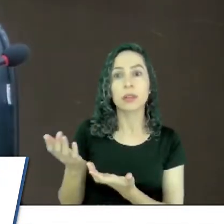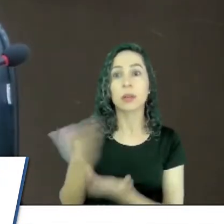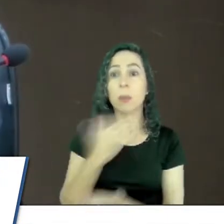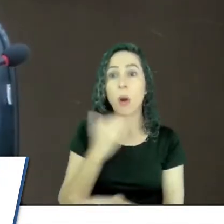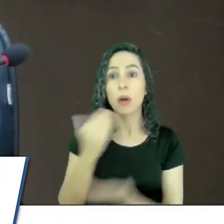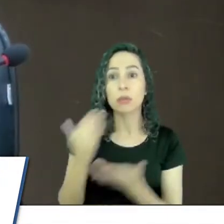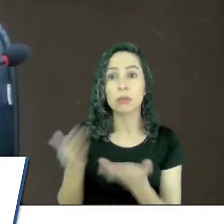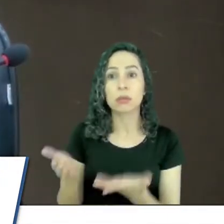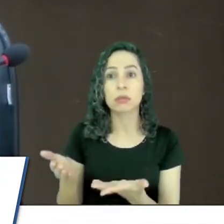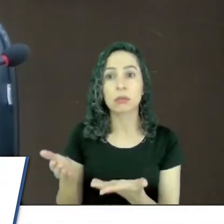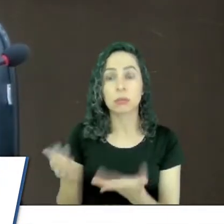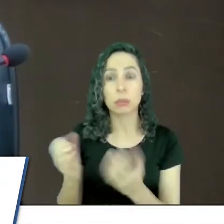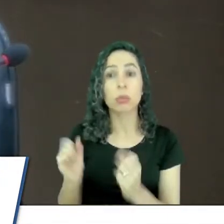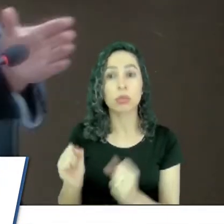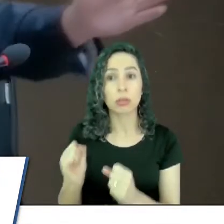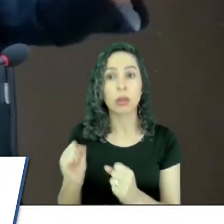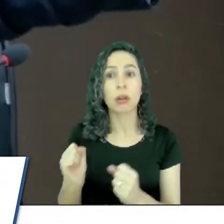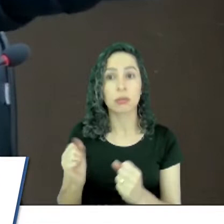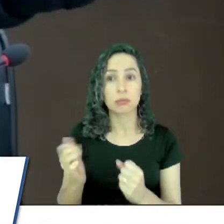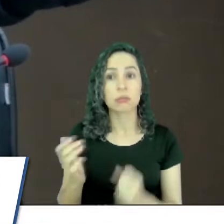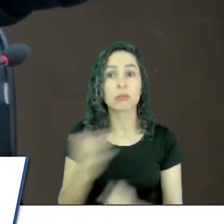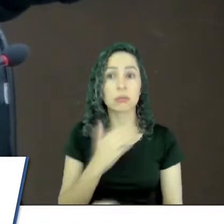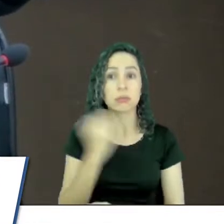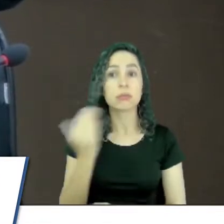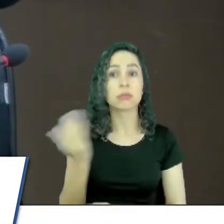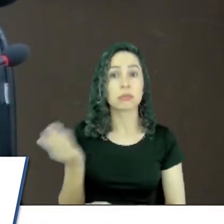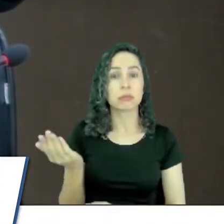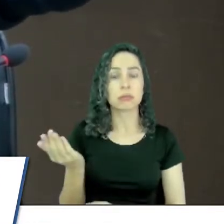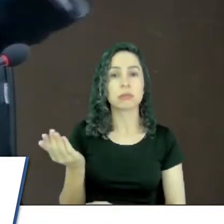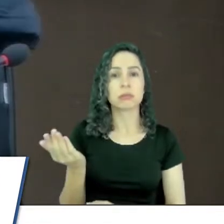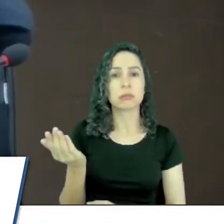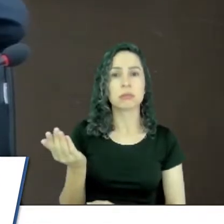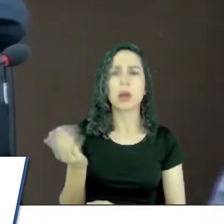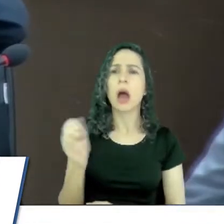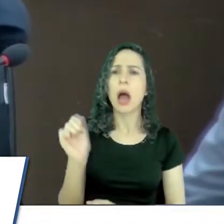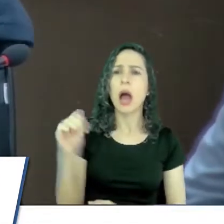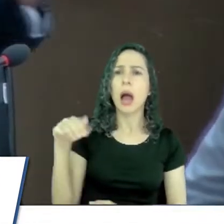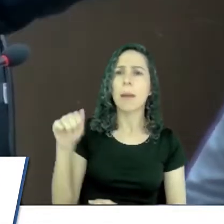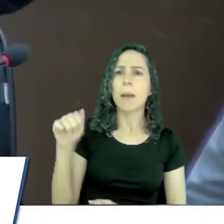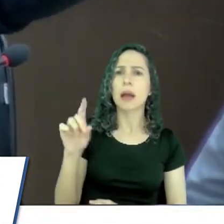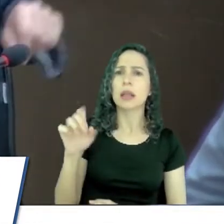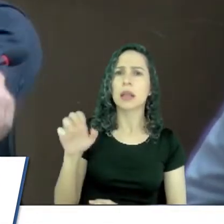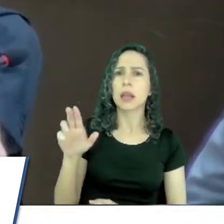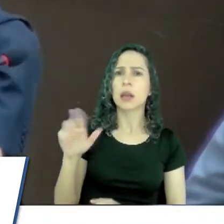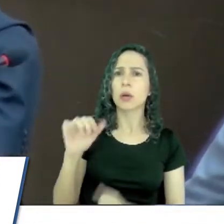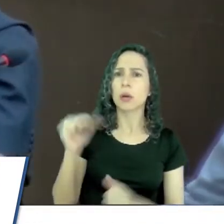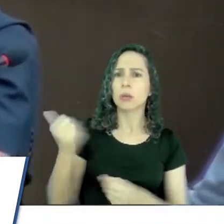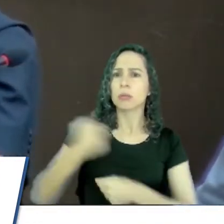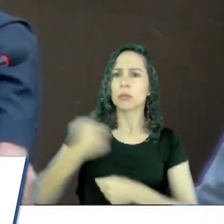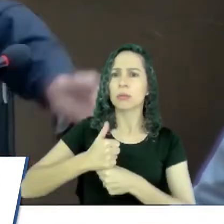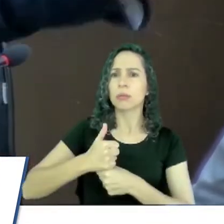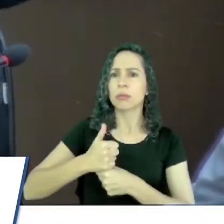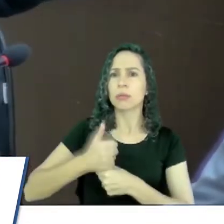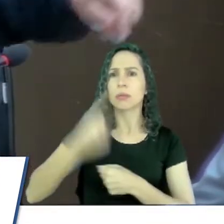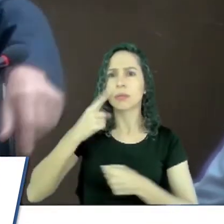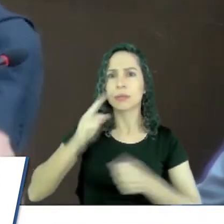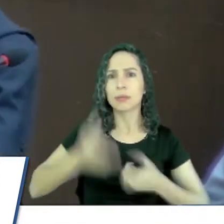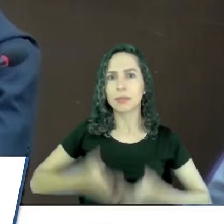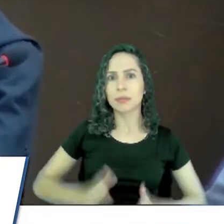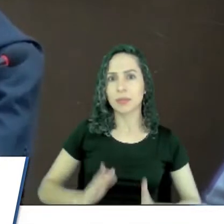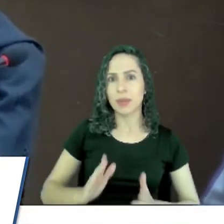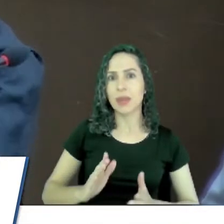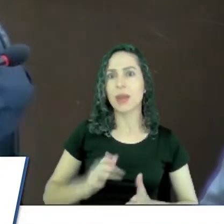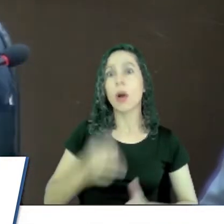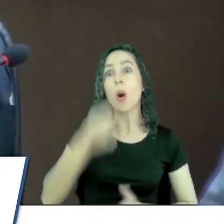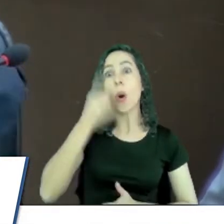Poderia ter sido um dia de luto. Então, o senhor Amadeu tem que mudar a data de nascimento dele. Ontem ele nasceu de